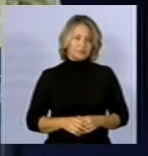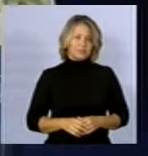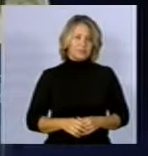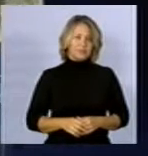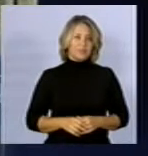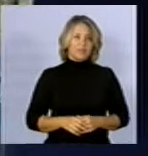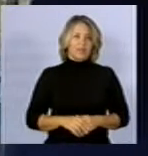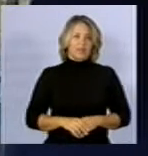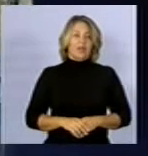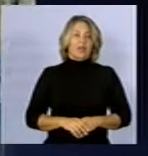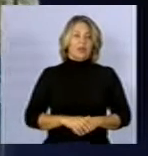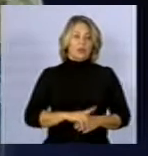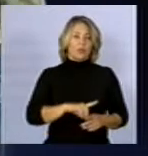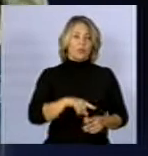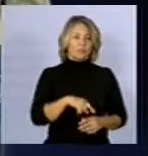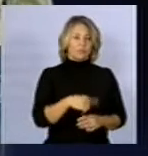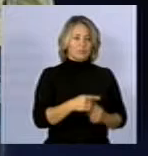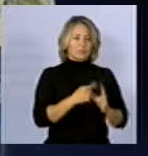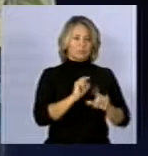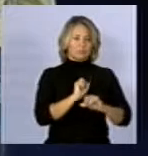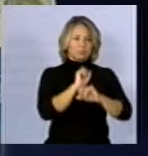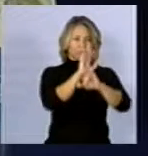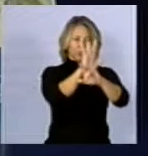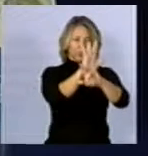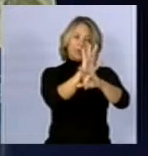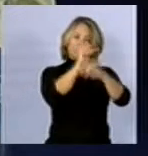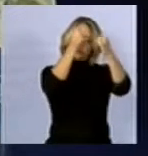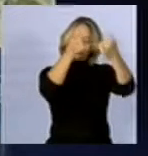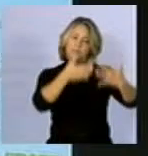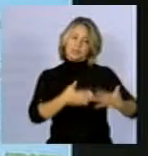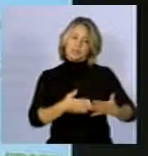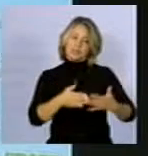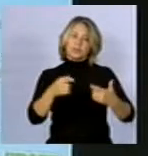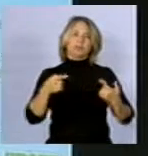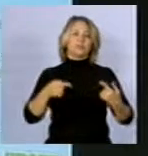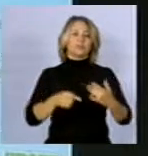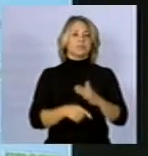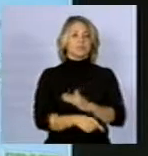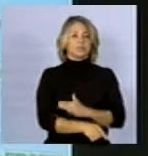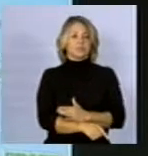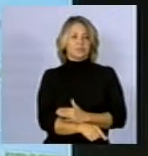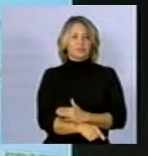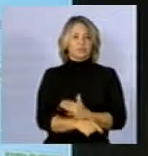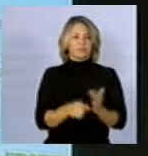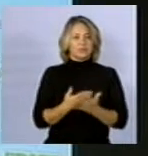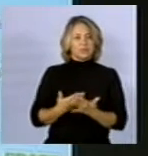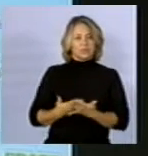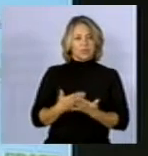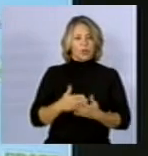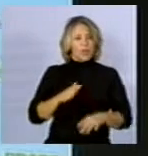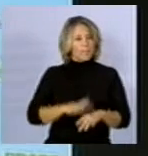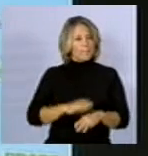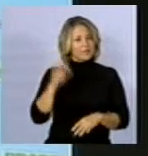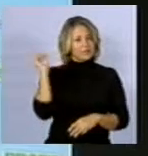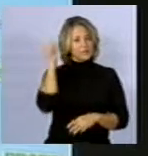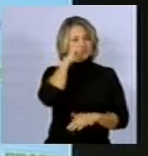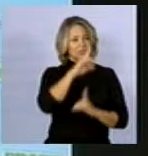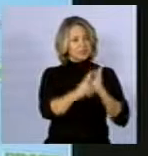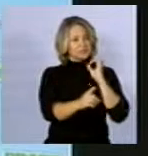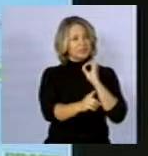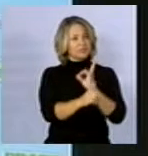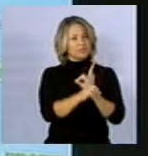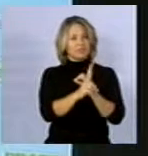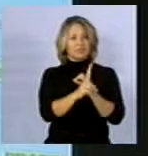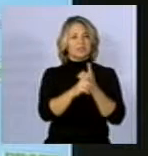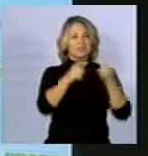Esse próximo slide, eu estou descrevendo um pouquinho mais esses estudos. E o maior risco encontrado em exposição a